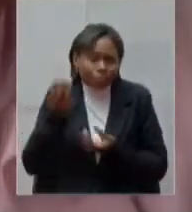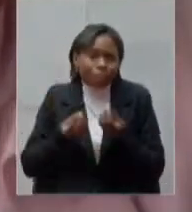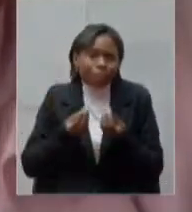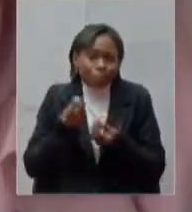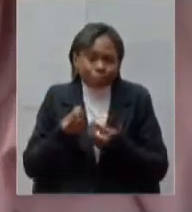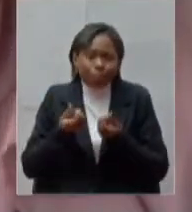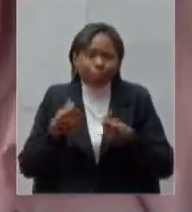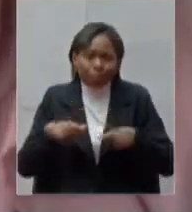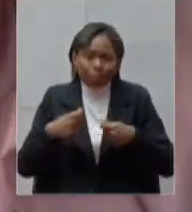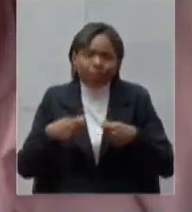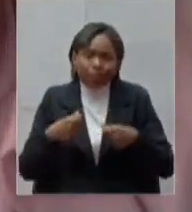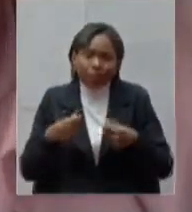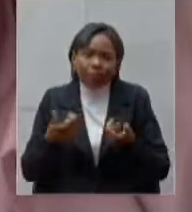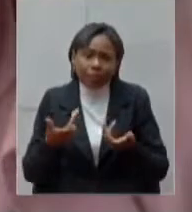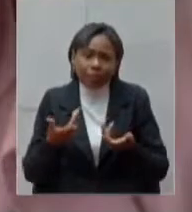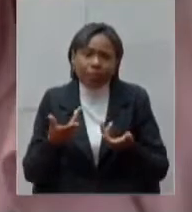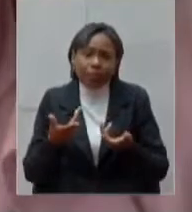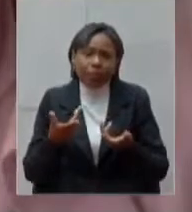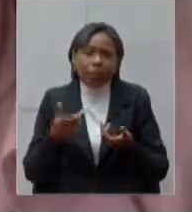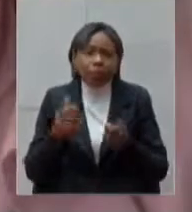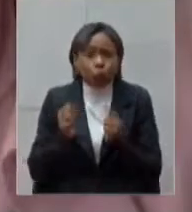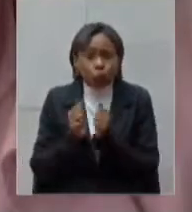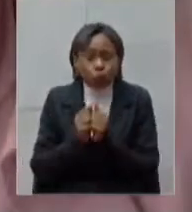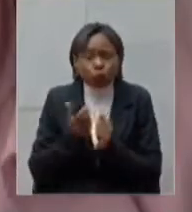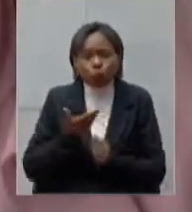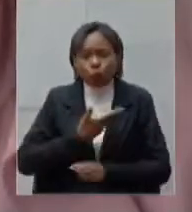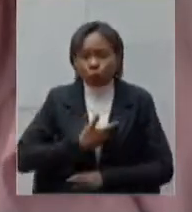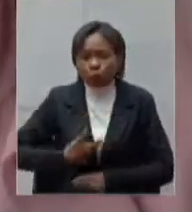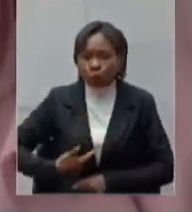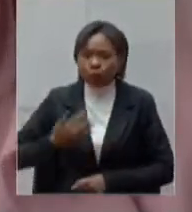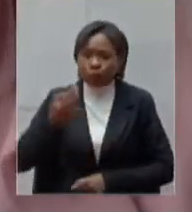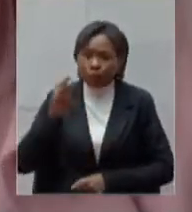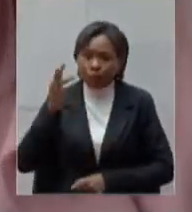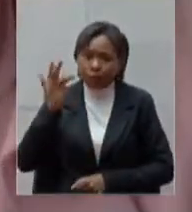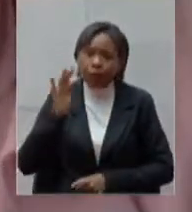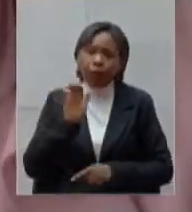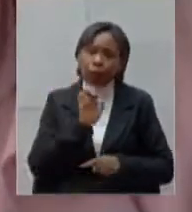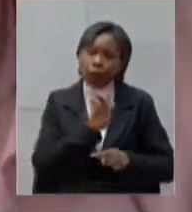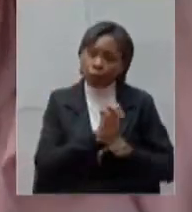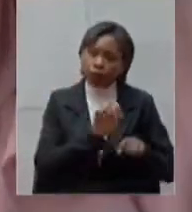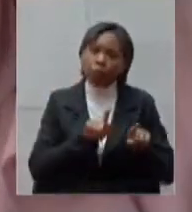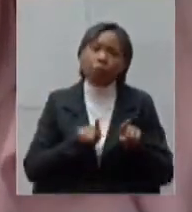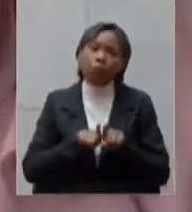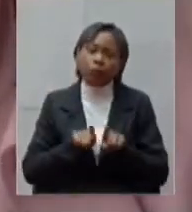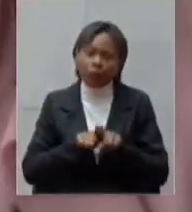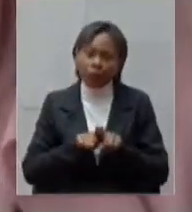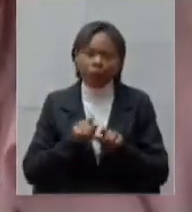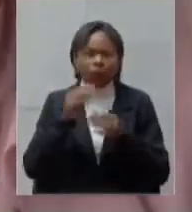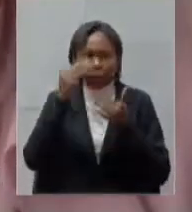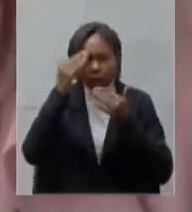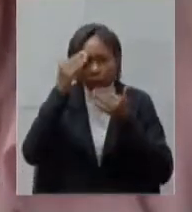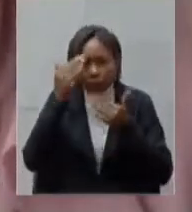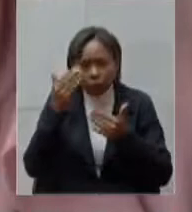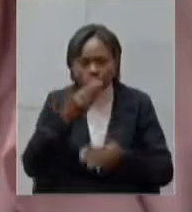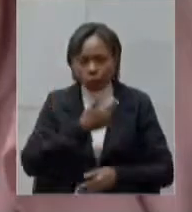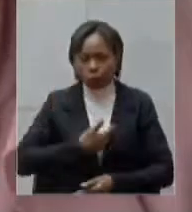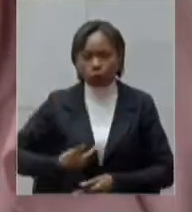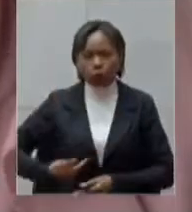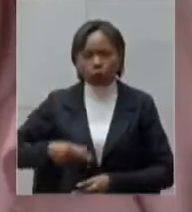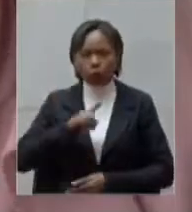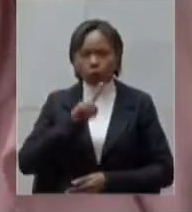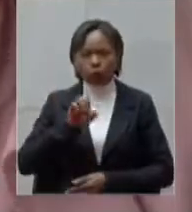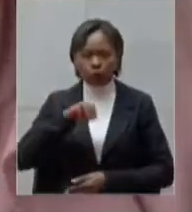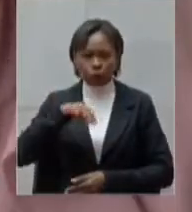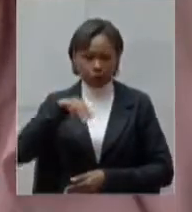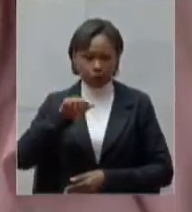estado e junto com o governo federal eu quero aqui agradecer ao governador do estado na liberação de